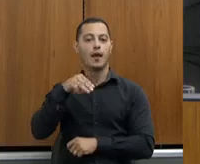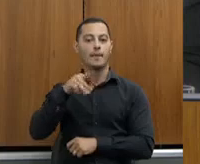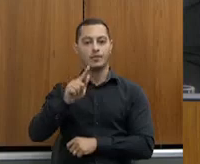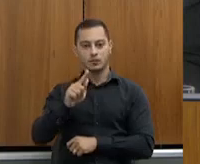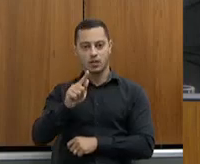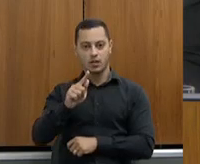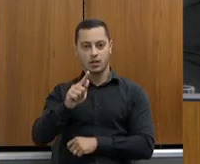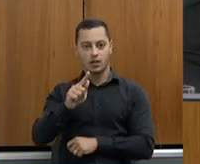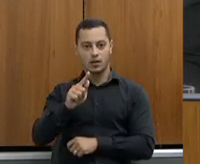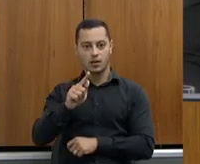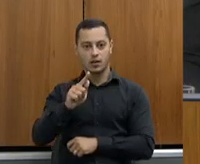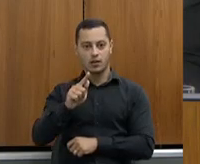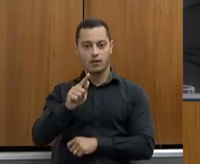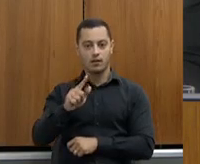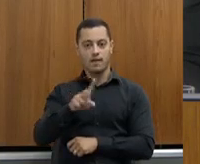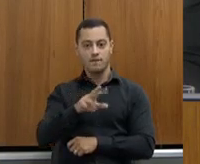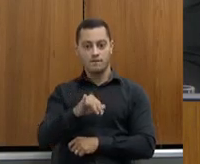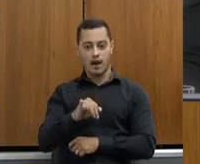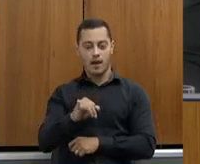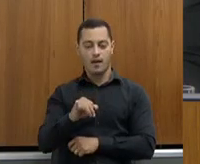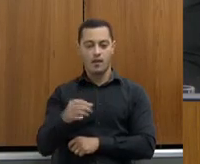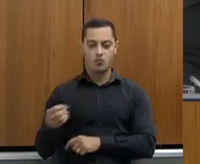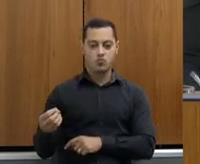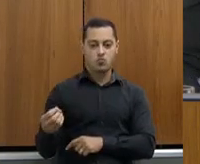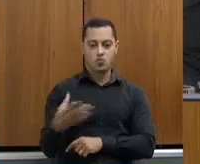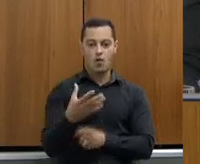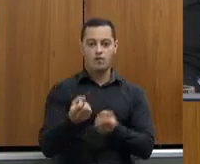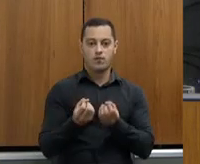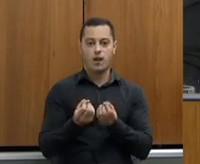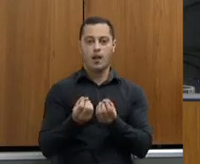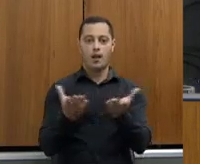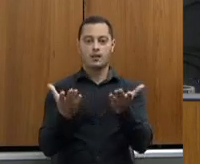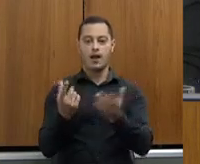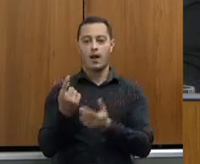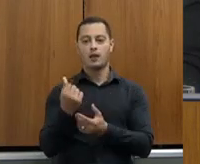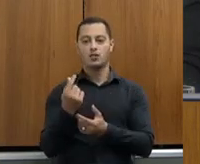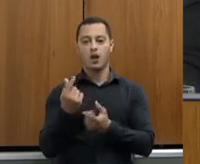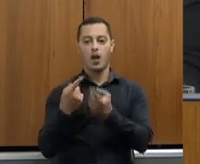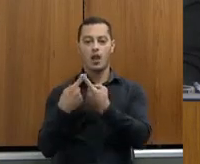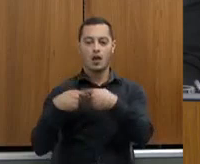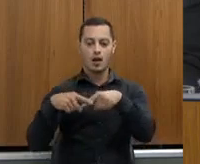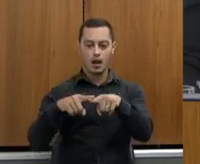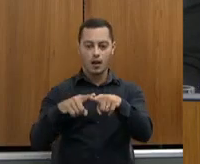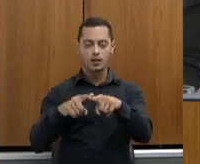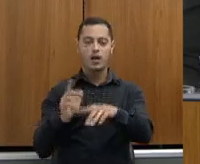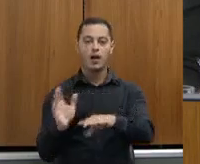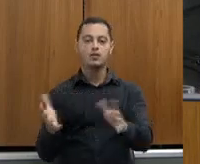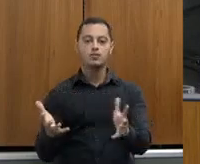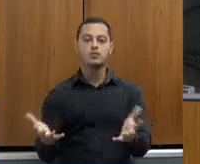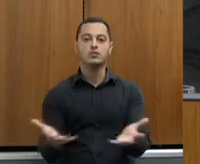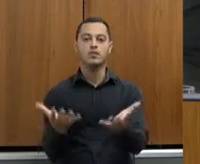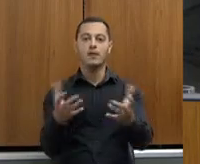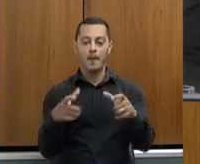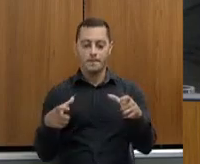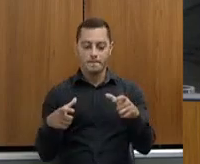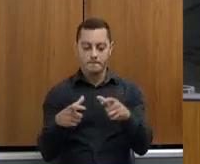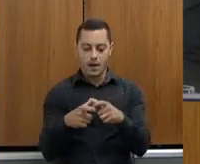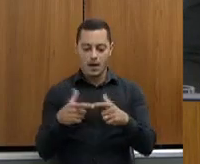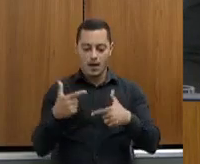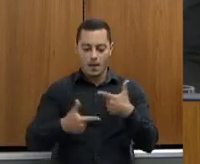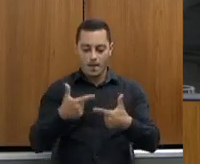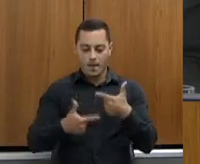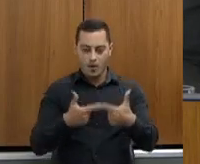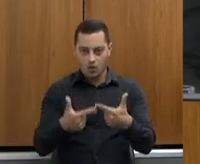primeira vez, o BDMG vai lançar essa linha de crédito para atender pequenos produtores, investir, e não só para